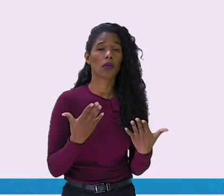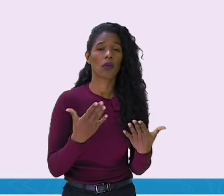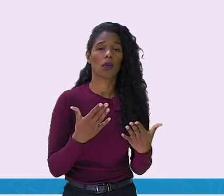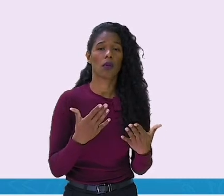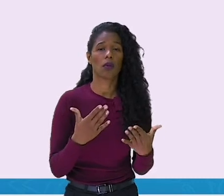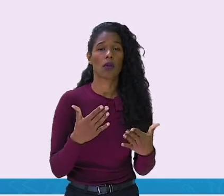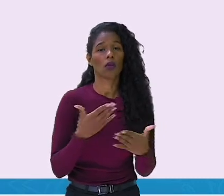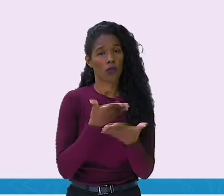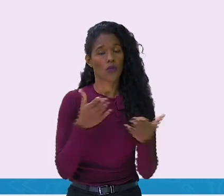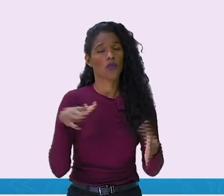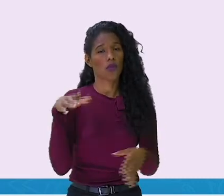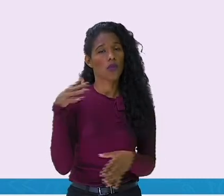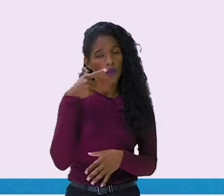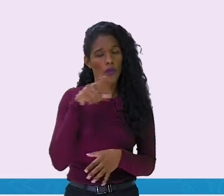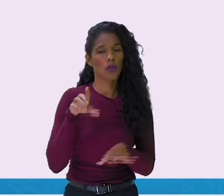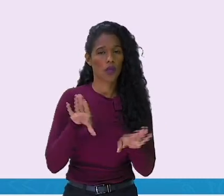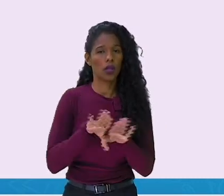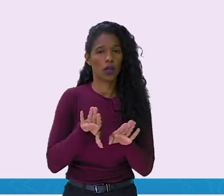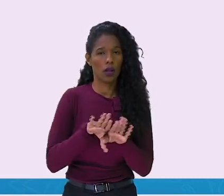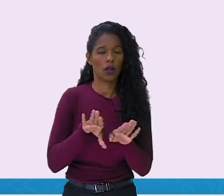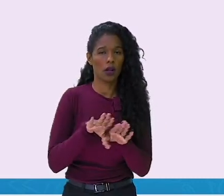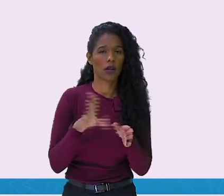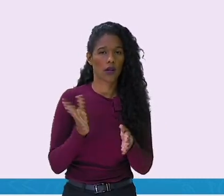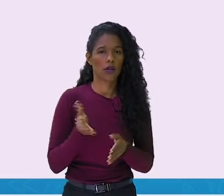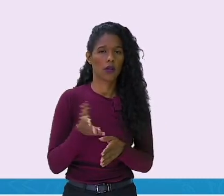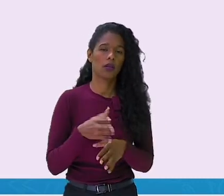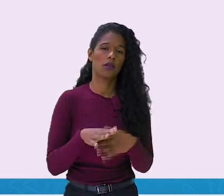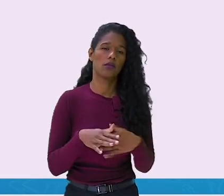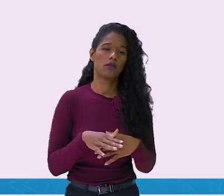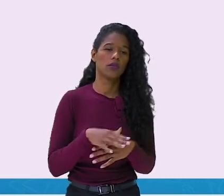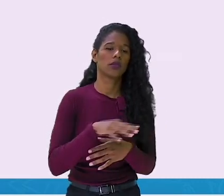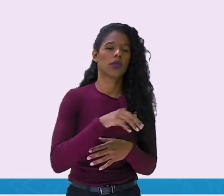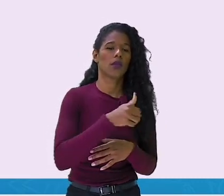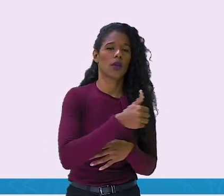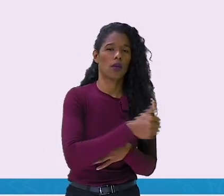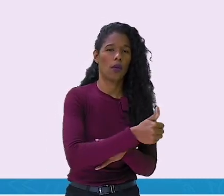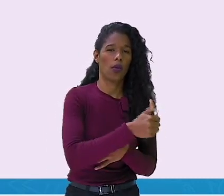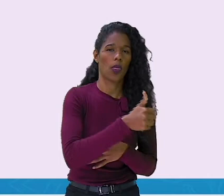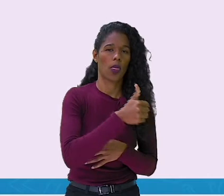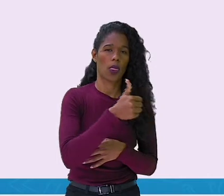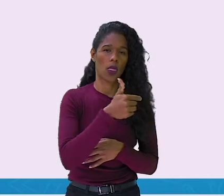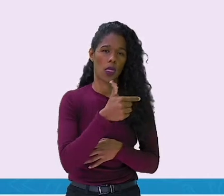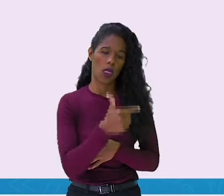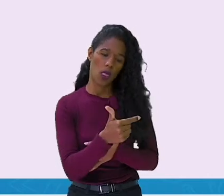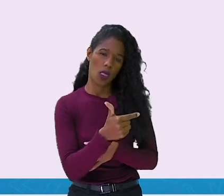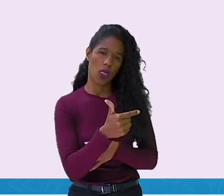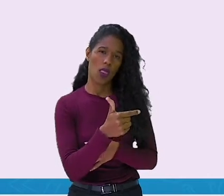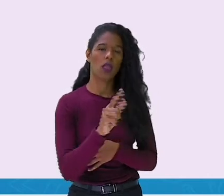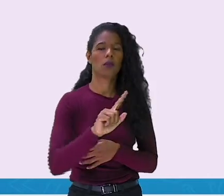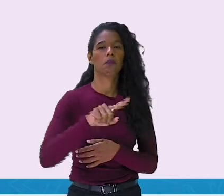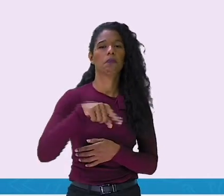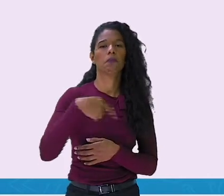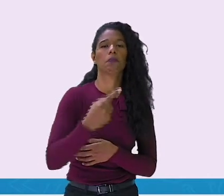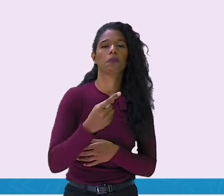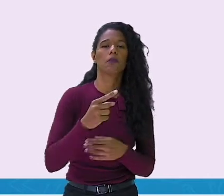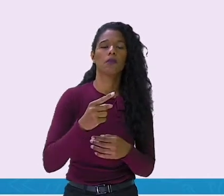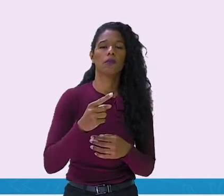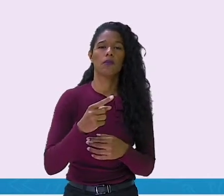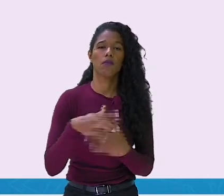Vocês já conseguem falar aí para mim? O 2. E depois do 2?